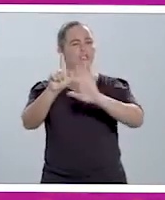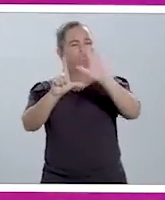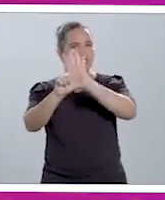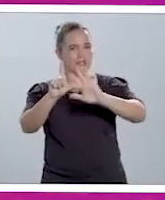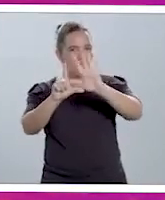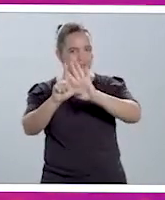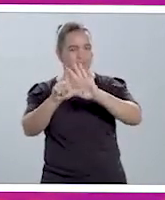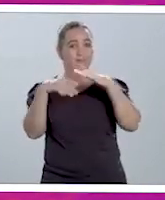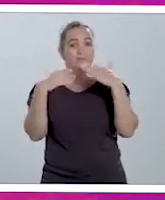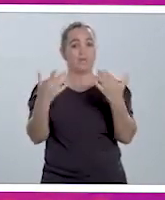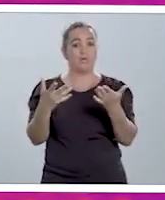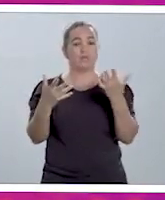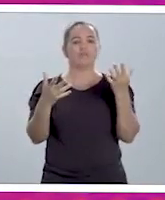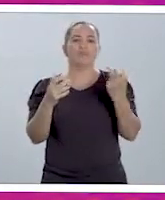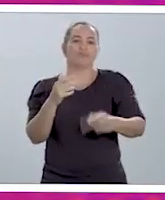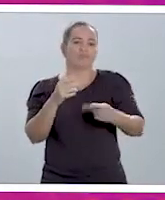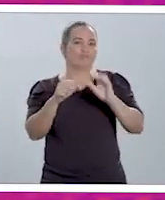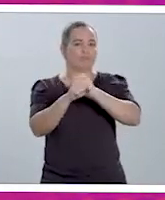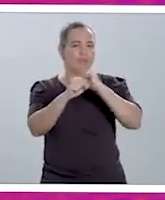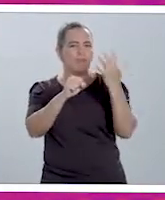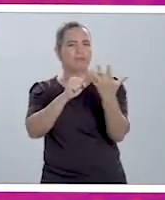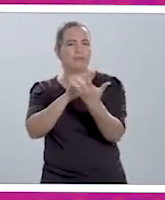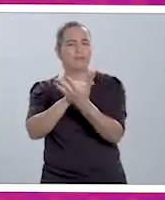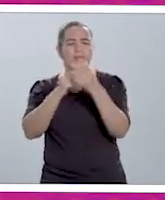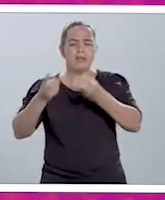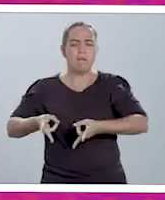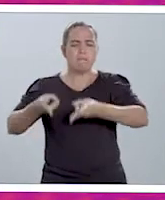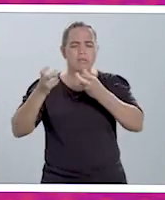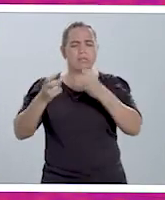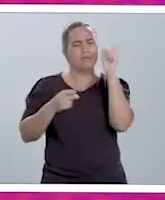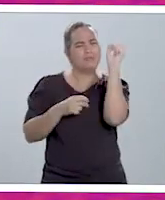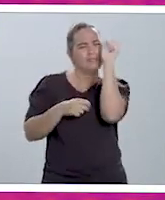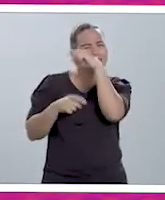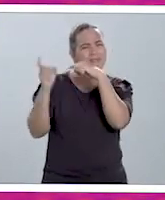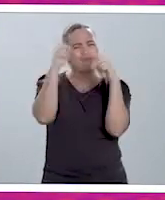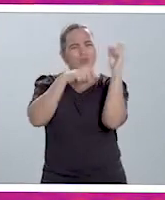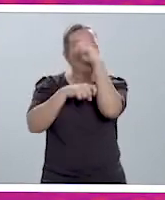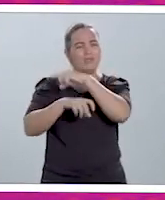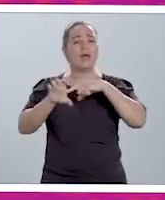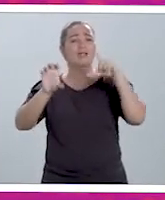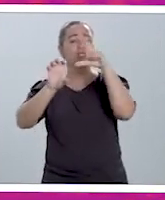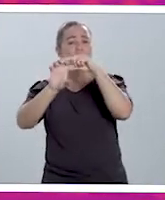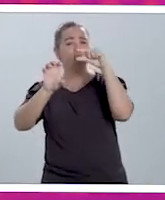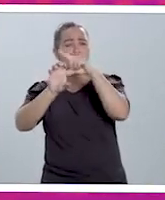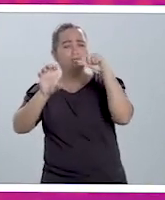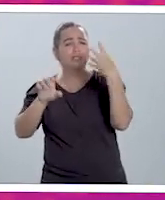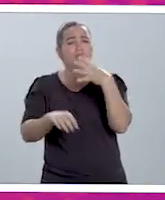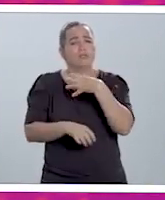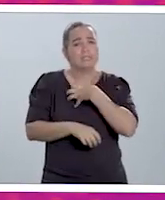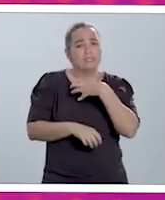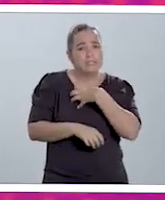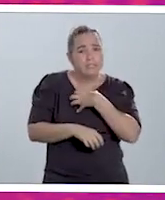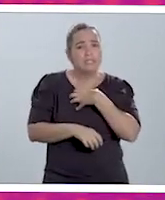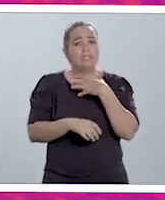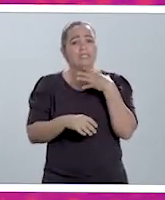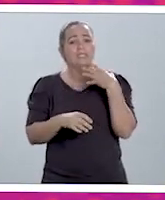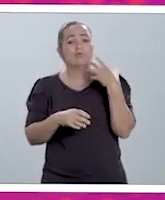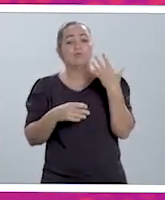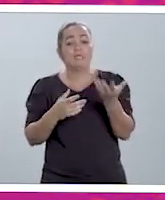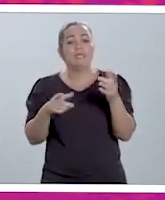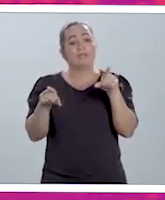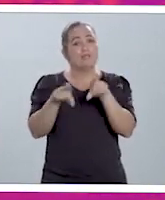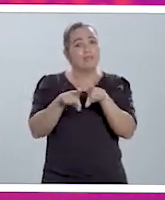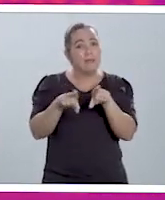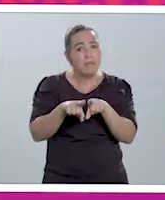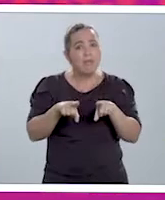Agora na pandemia a gente conseguiu ver as diversas dificuldades que os empreendedores e os negócios podem enfrentar e o quanto que a